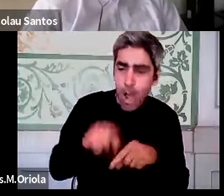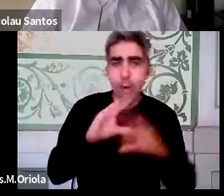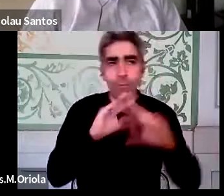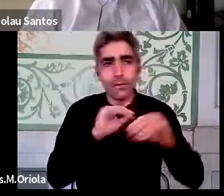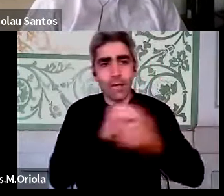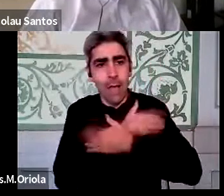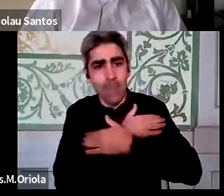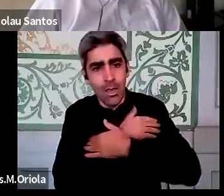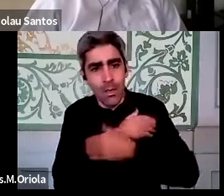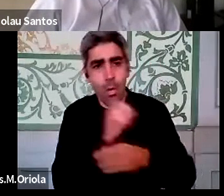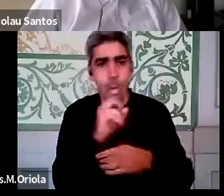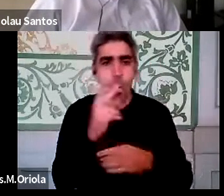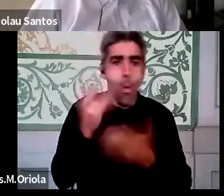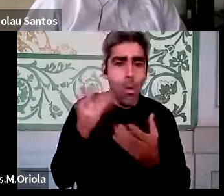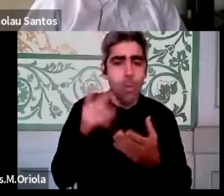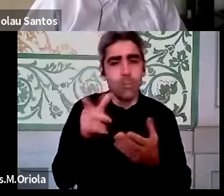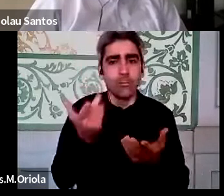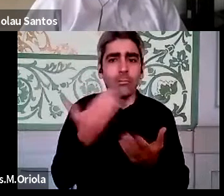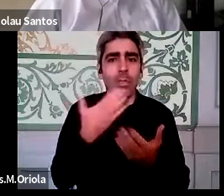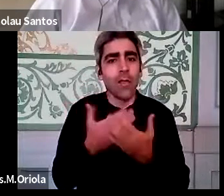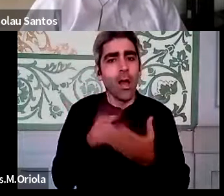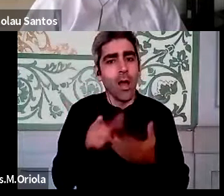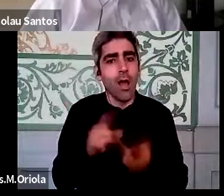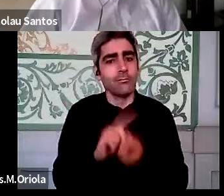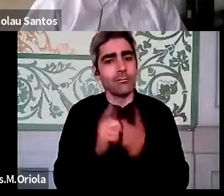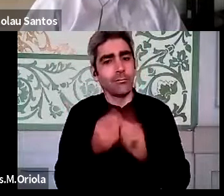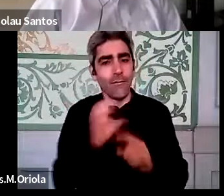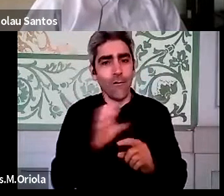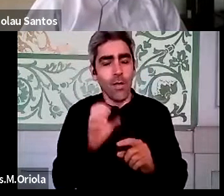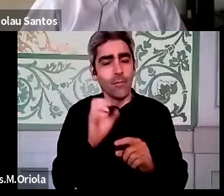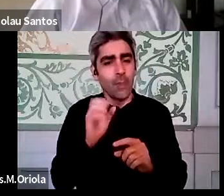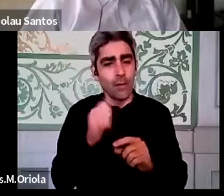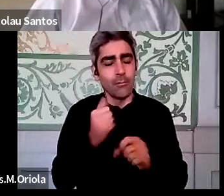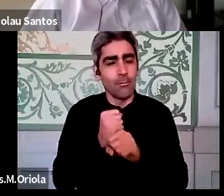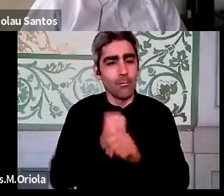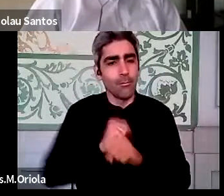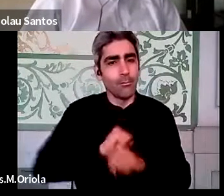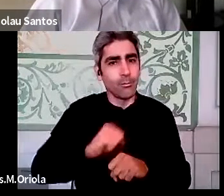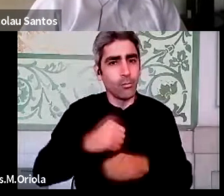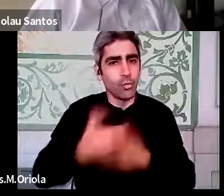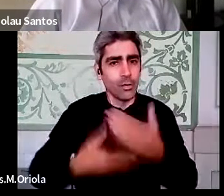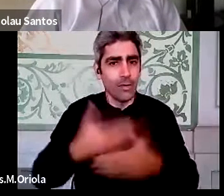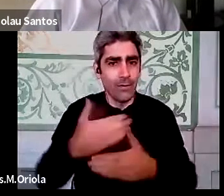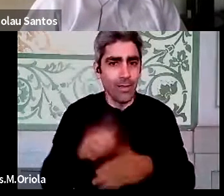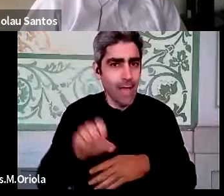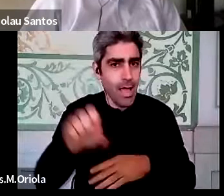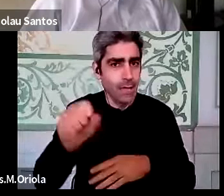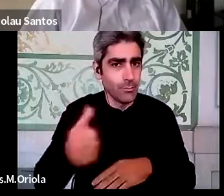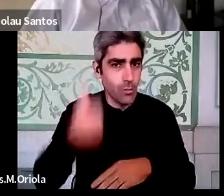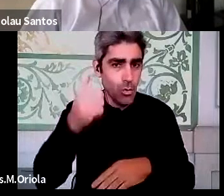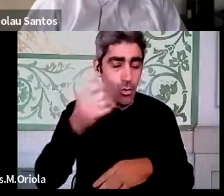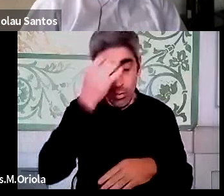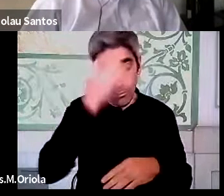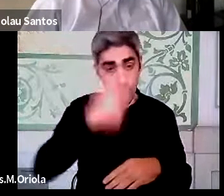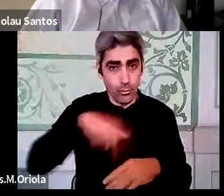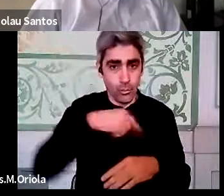está a conversar com a amiga, e isso gerou só por si também um efeito de produtividade, achamos nós. Estamos a recolher essa